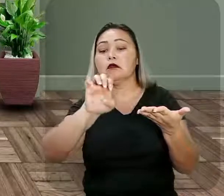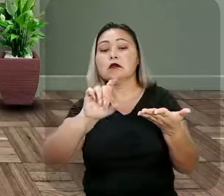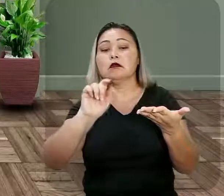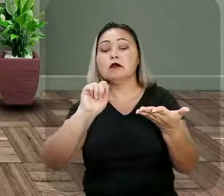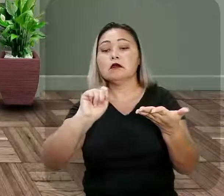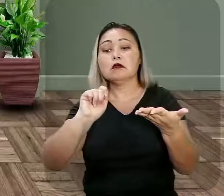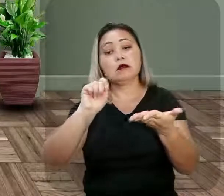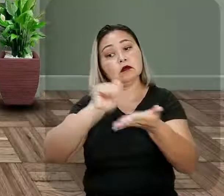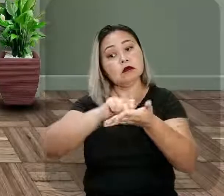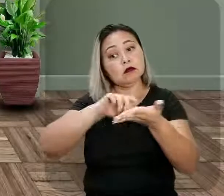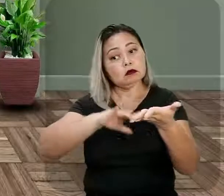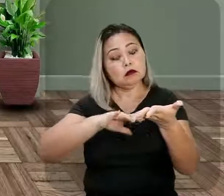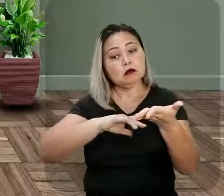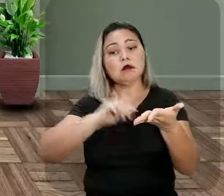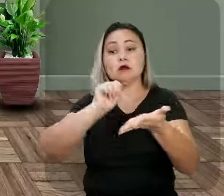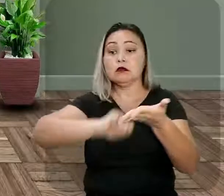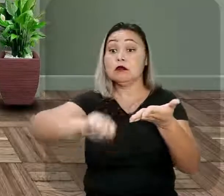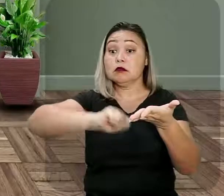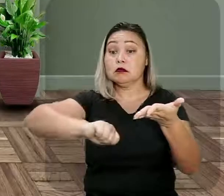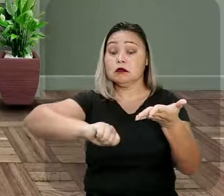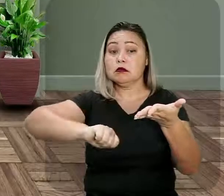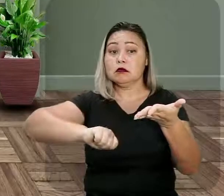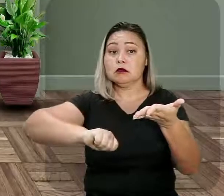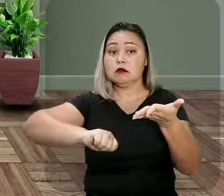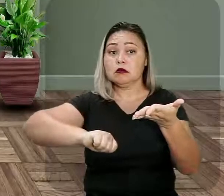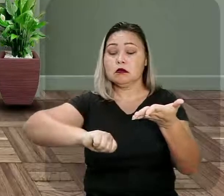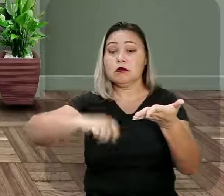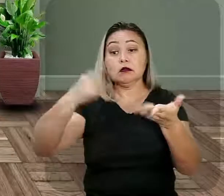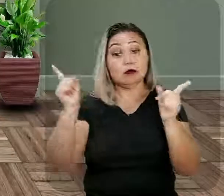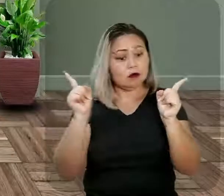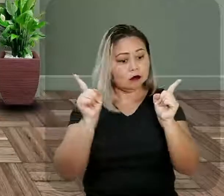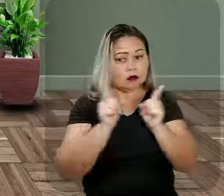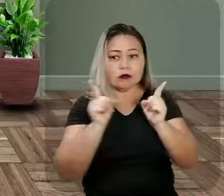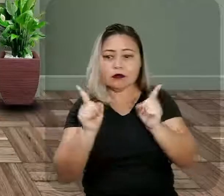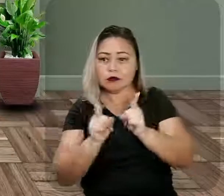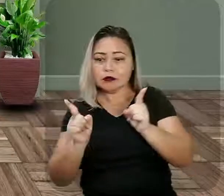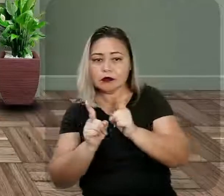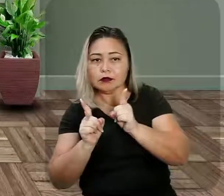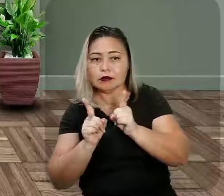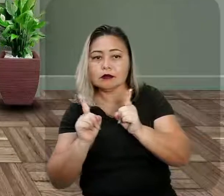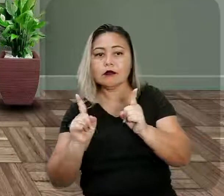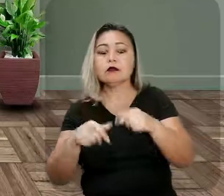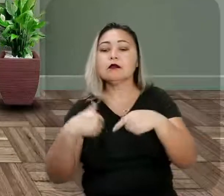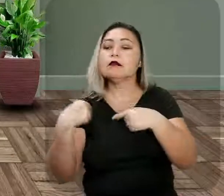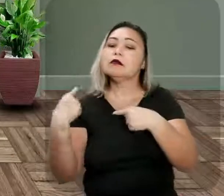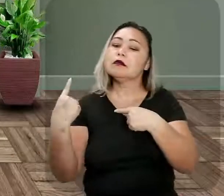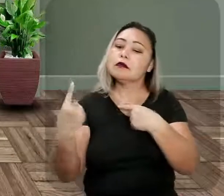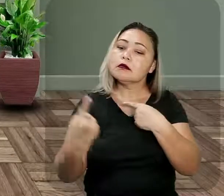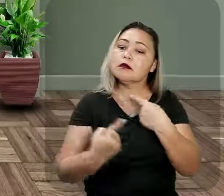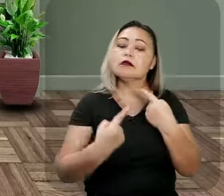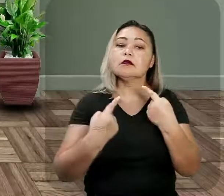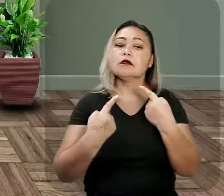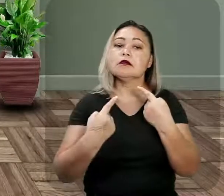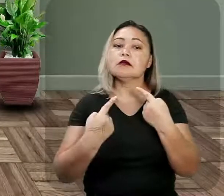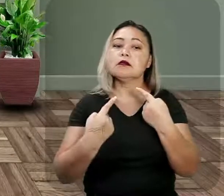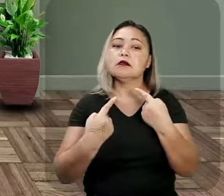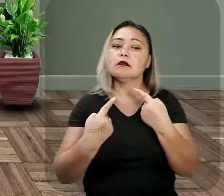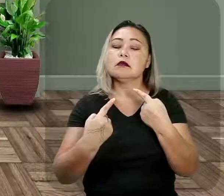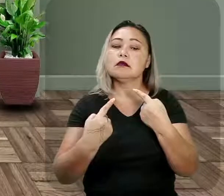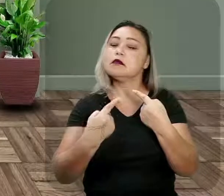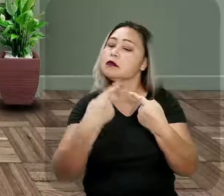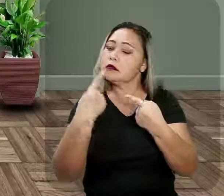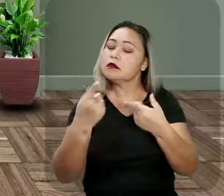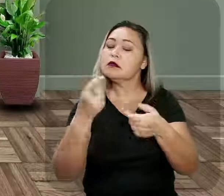uma atividade. Produzir o que? O seu resumo, que é para fazer o norte, né, para você